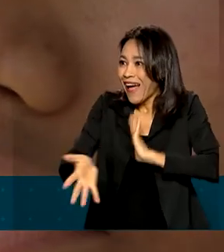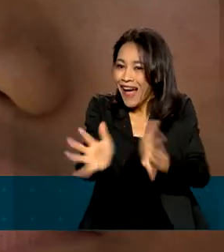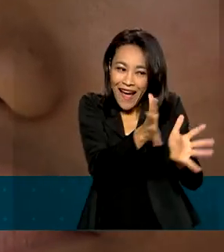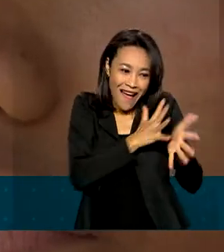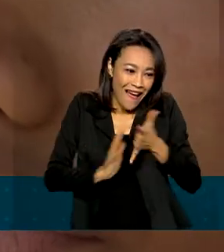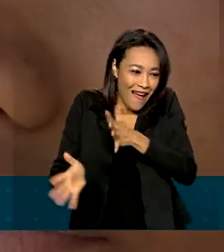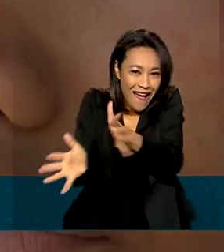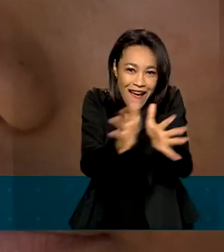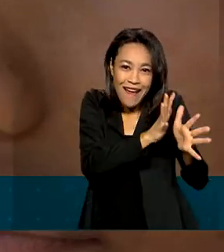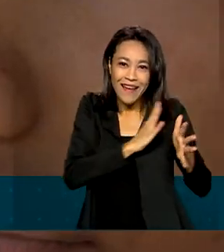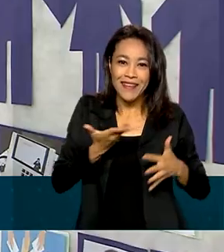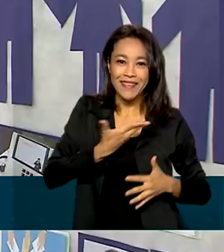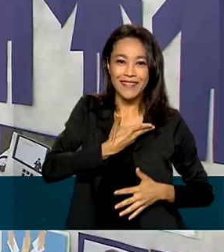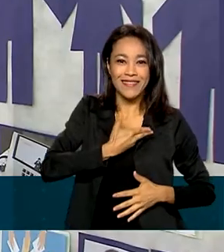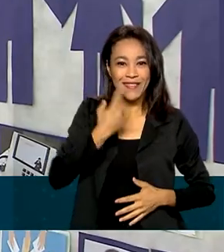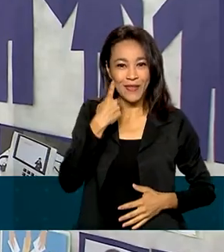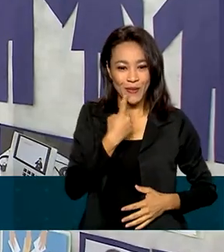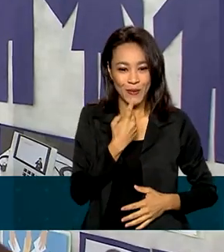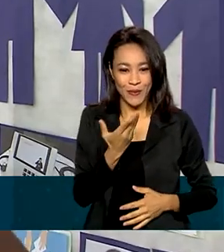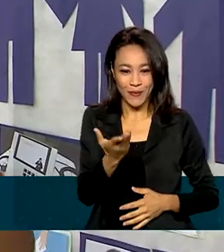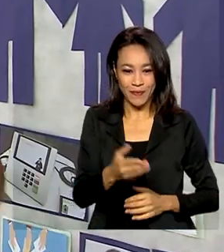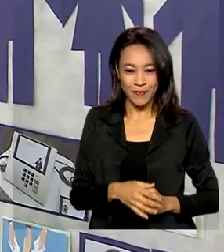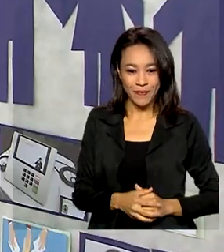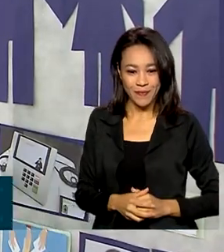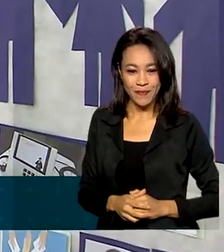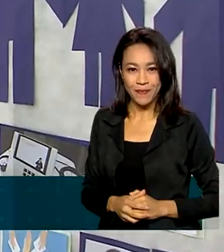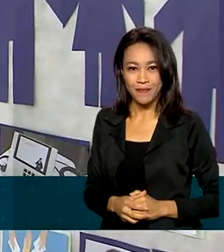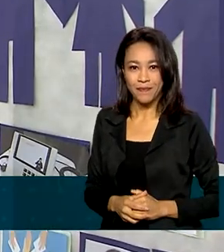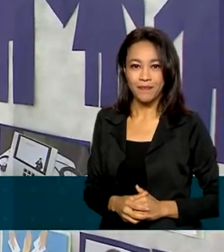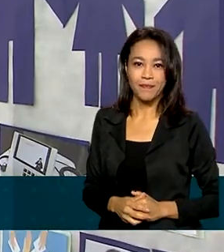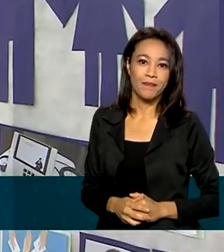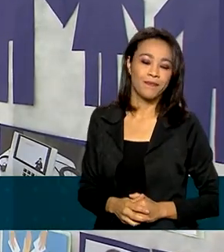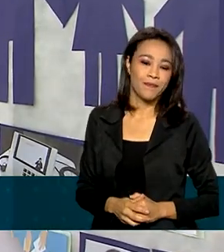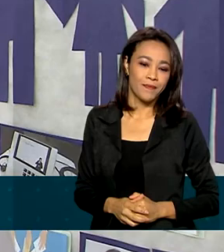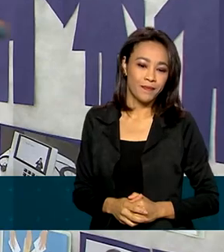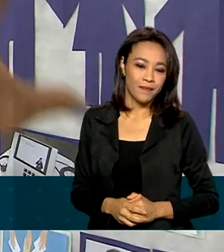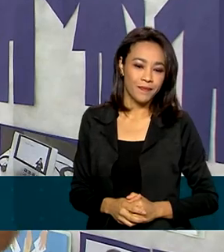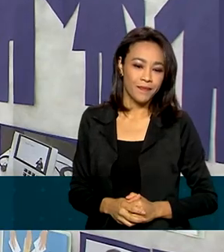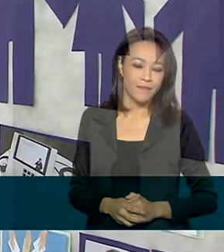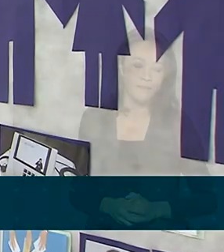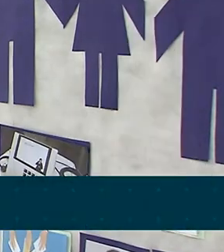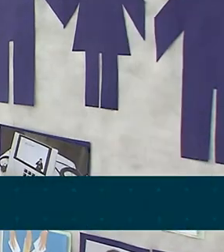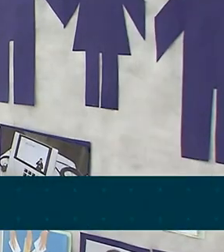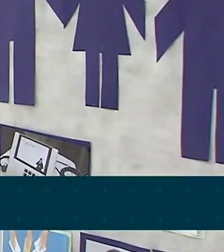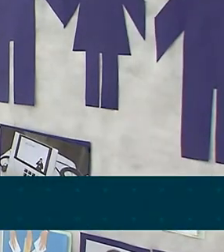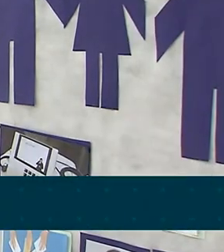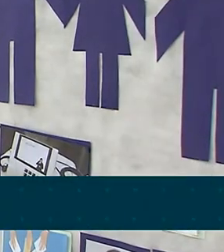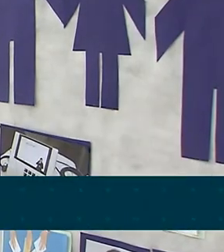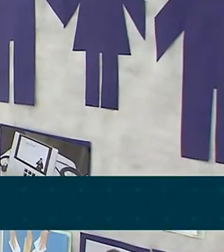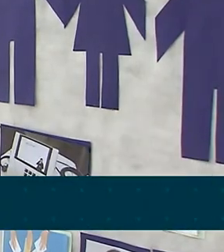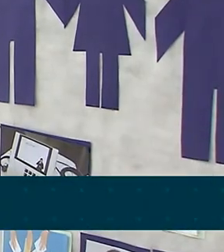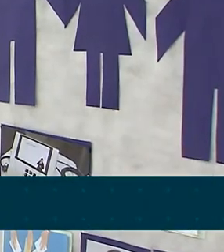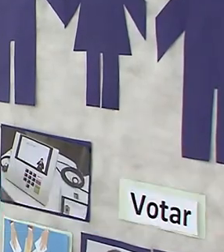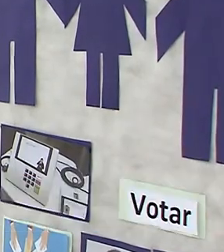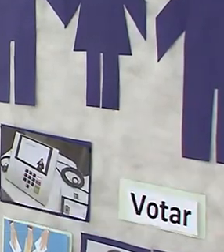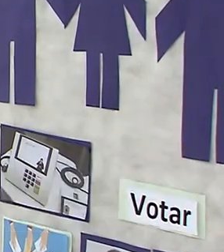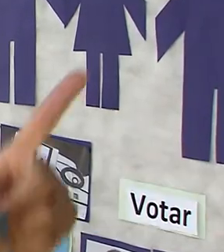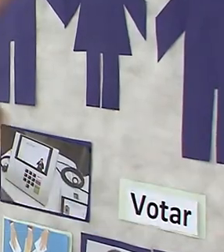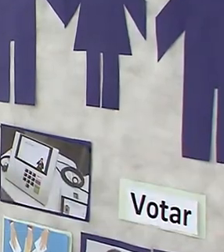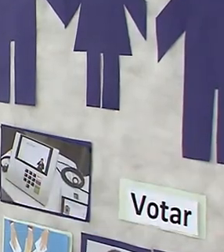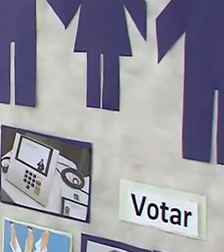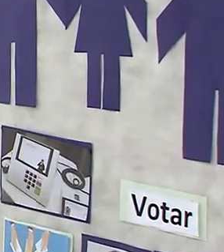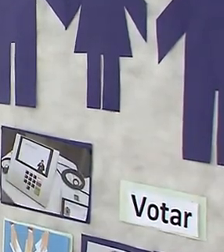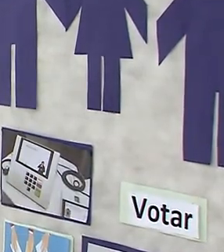colegas surdos. Quando eu cheguei aqui, eu fiquei admirada, totalmente diferente. Muitos